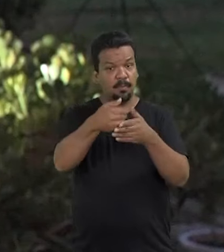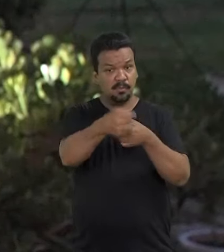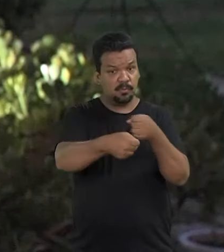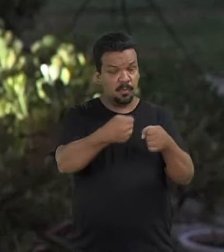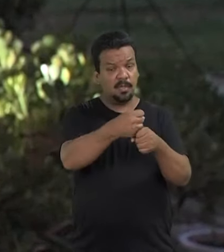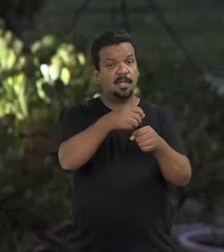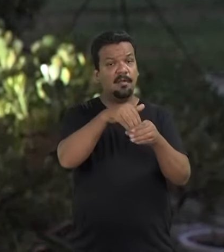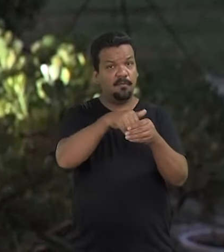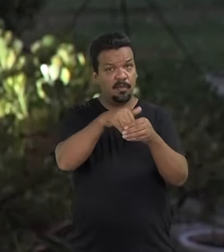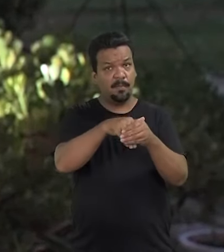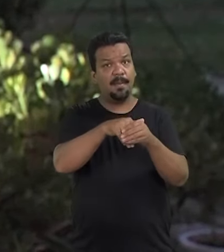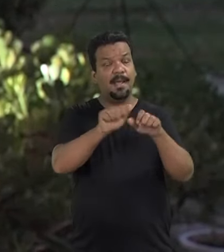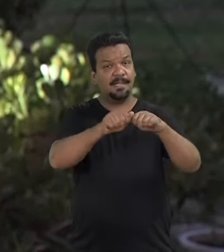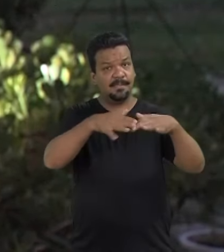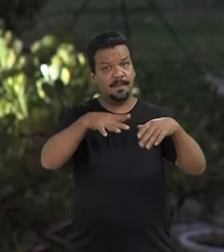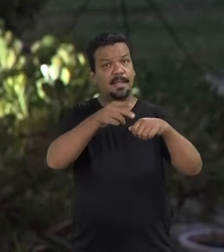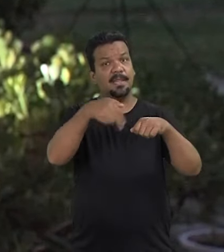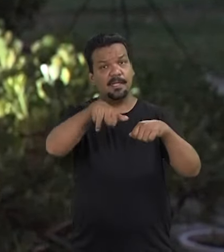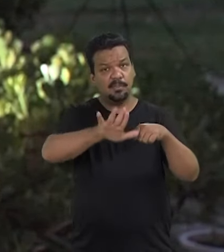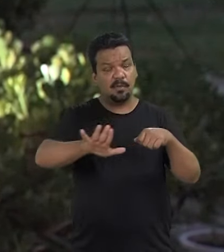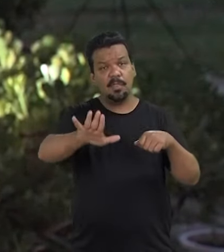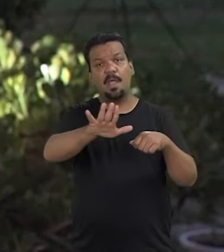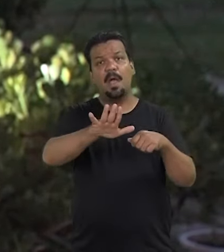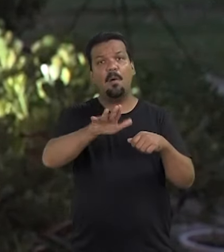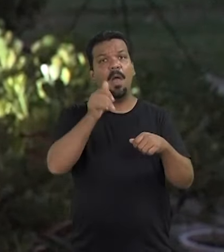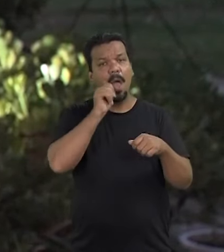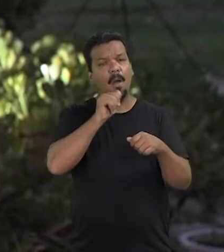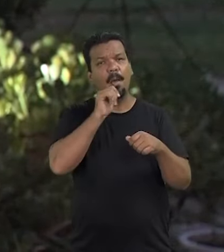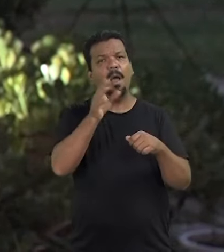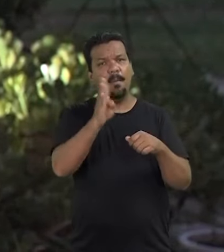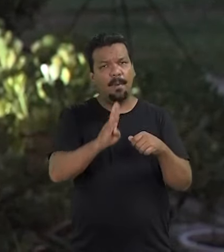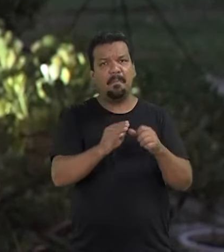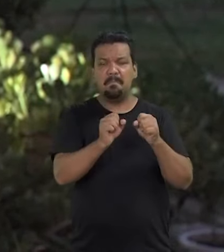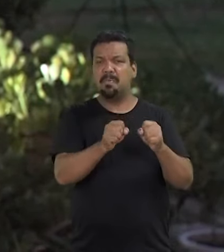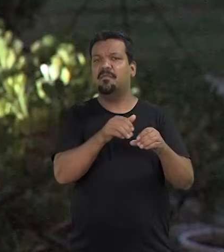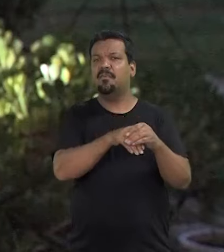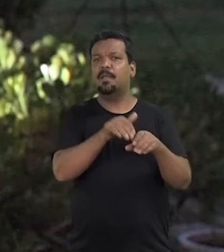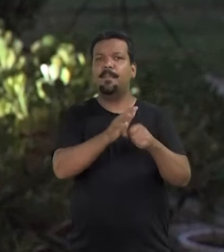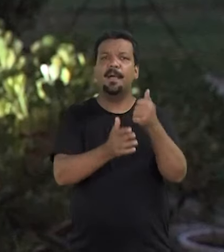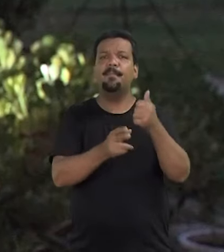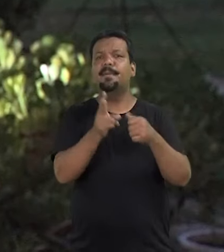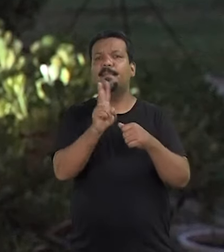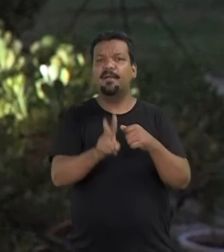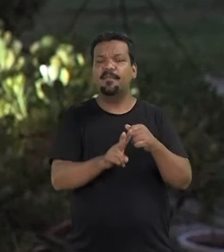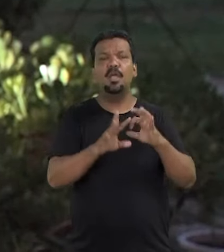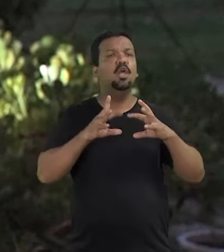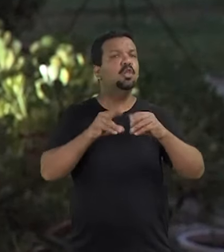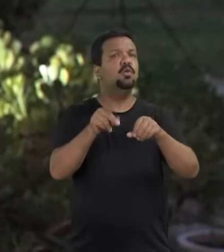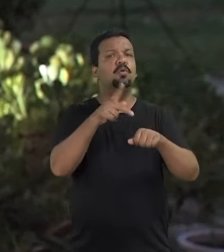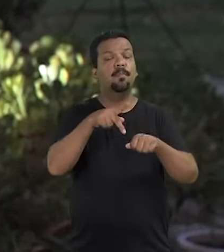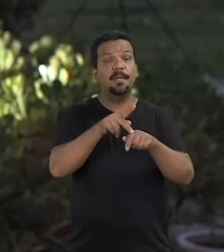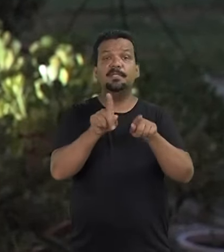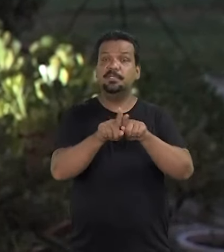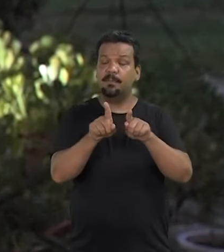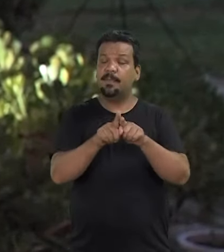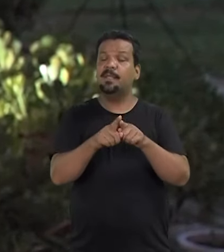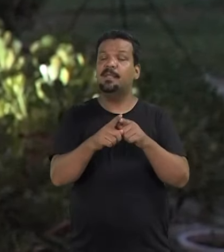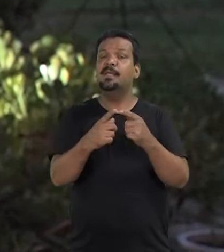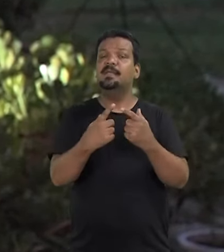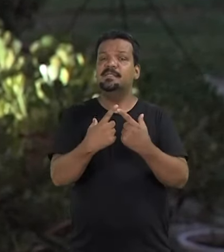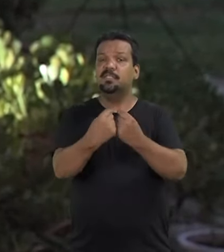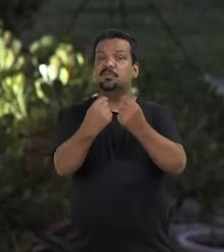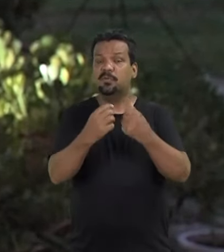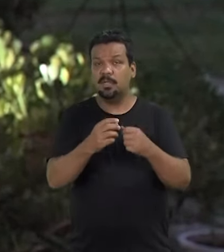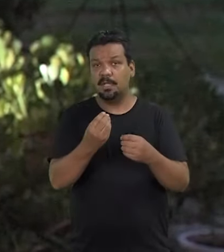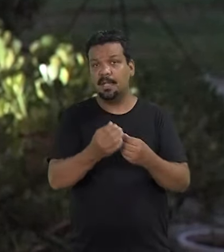só em maio do ano seguinte, na eleição para a Assembleia Nacional Constituente, a mulher brasileira pôde votar pela primeira vez em todo o país e